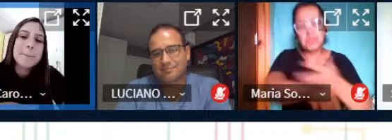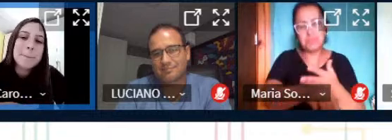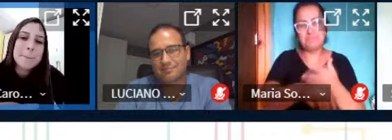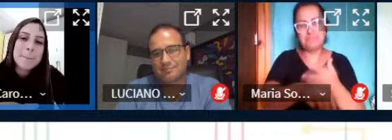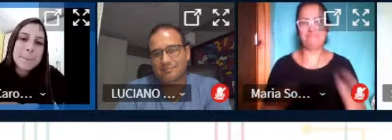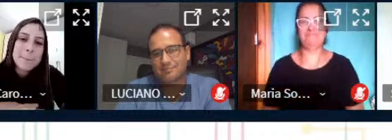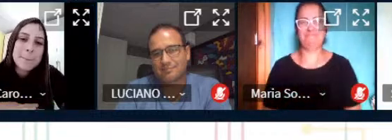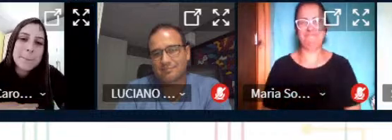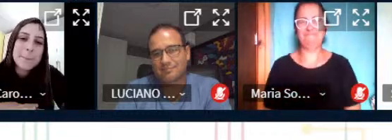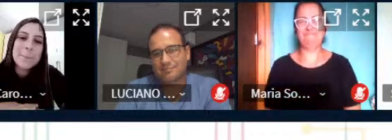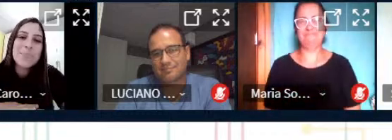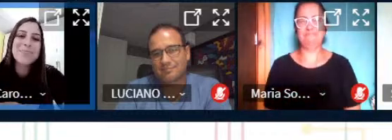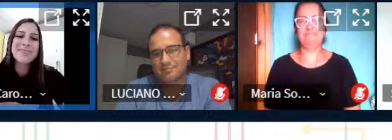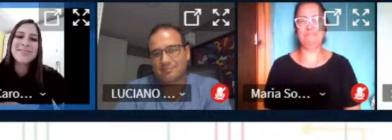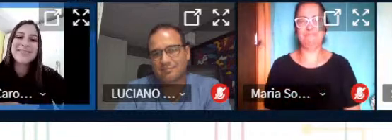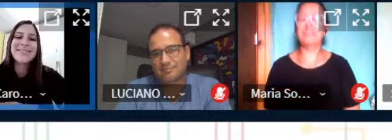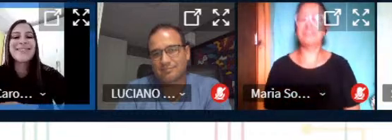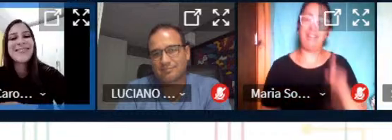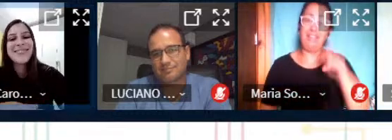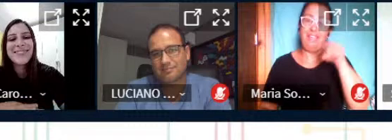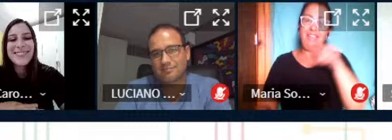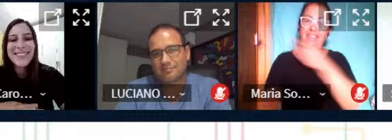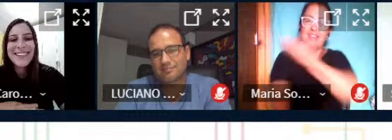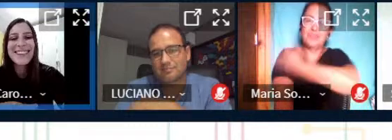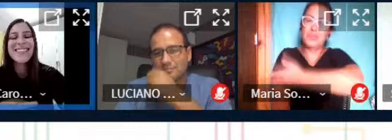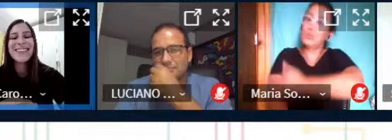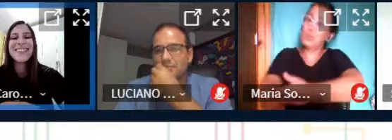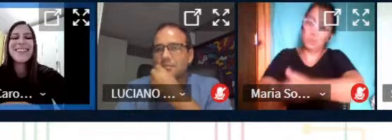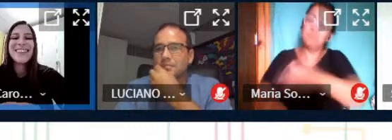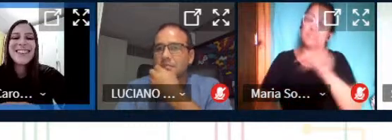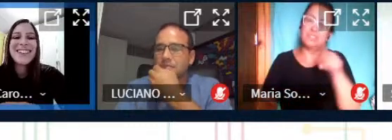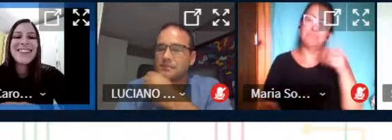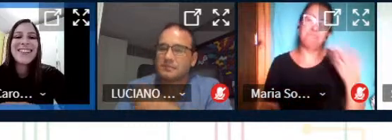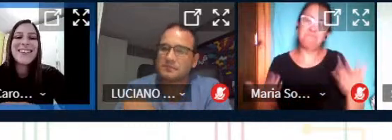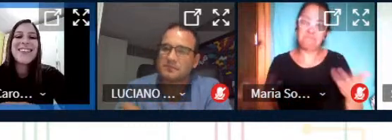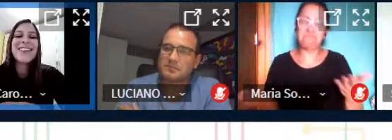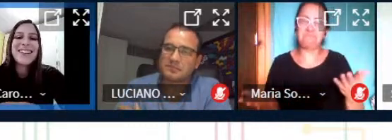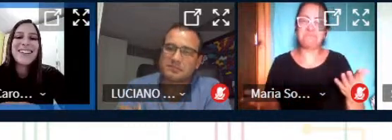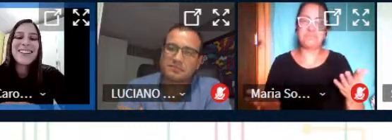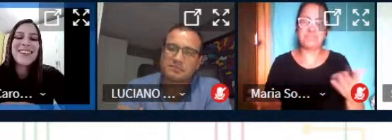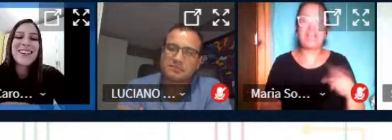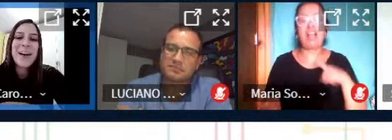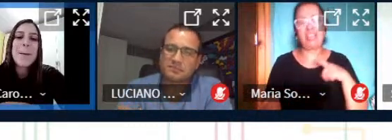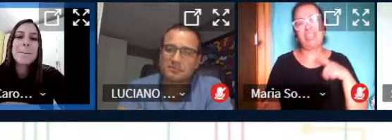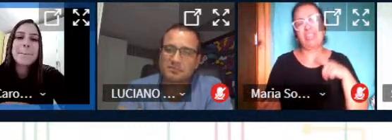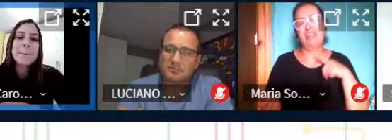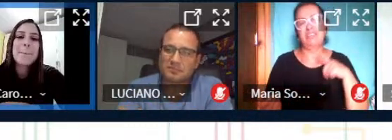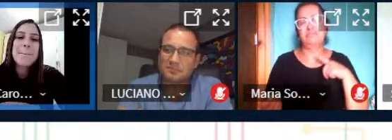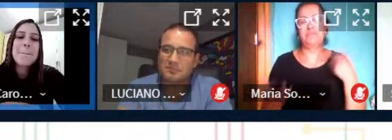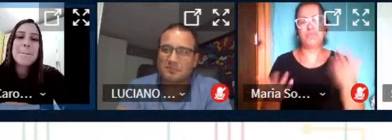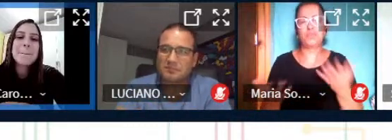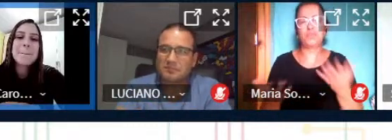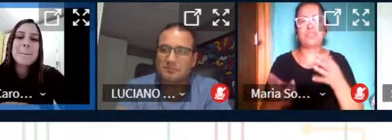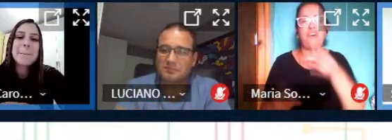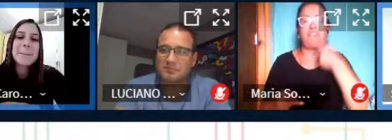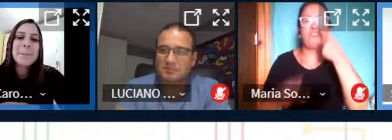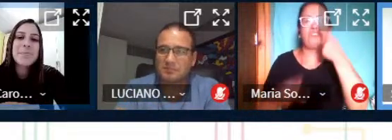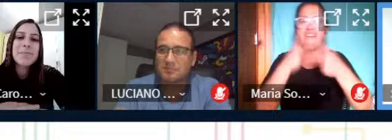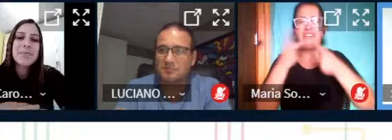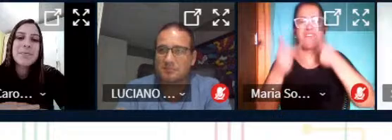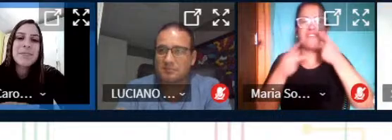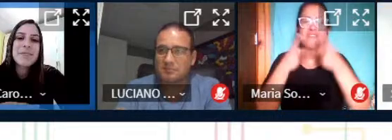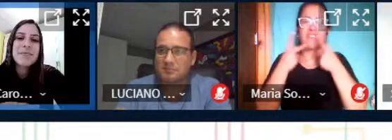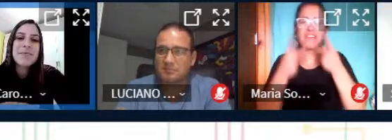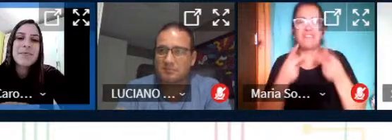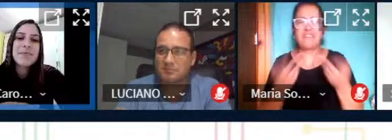é uma questão de costume mesmo mas veja só ainda tem essa questão de que o falar o discurso docente